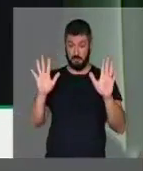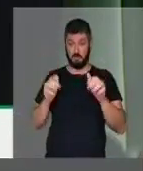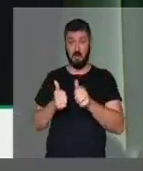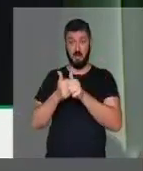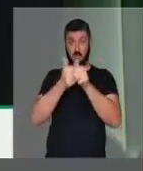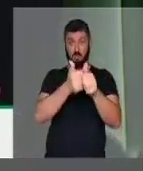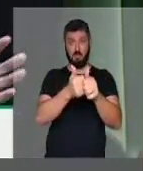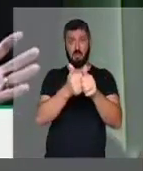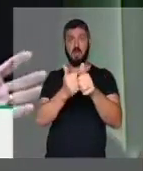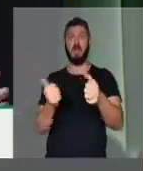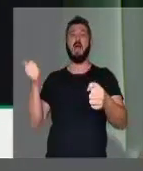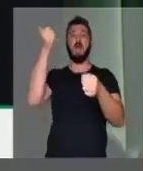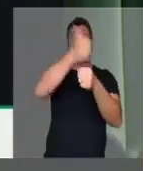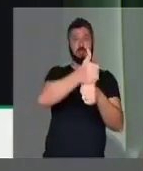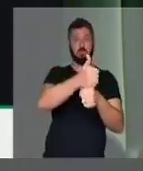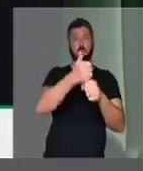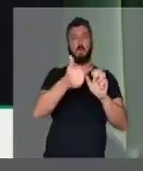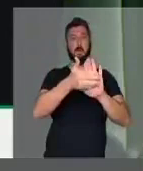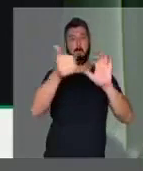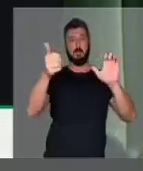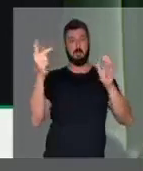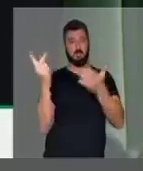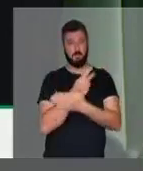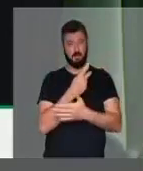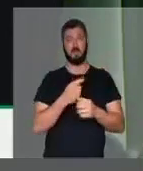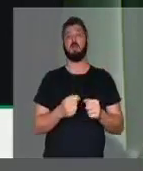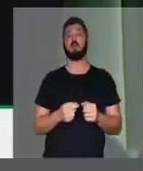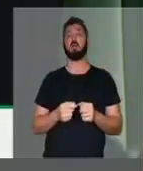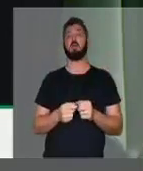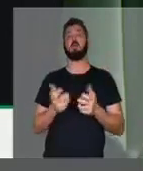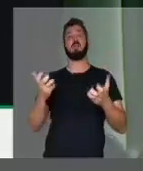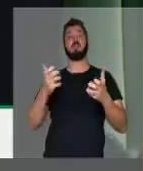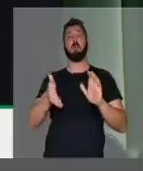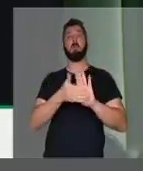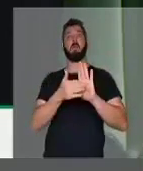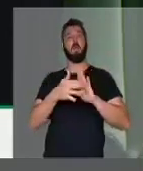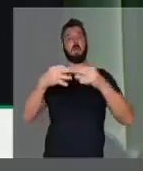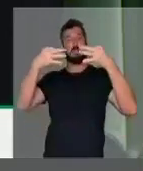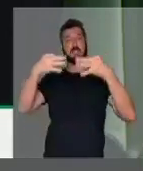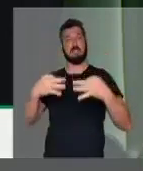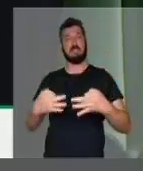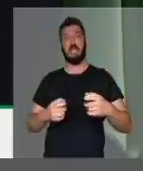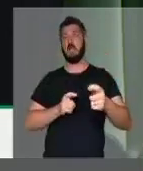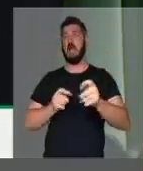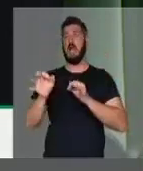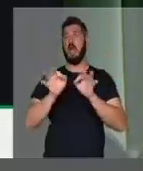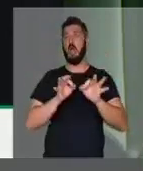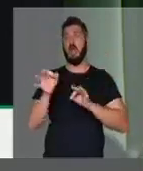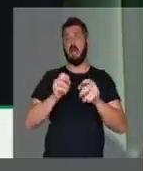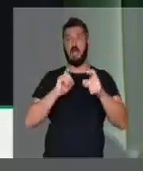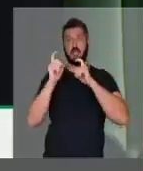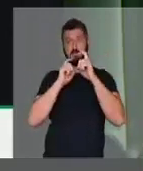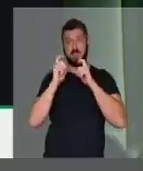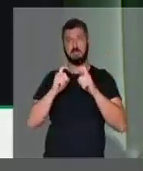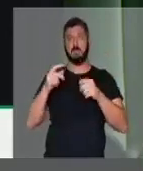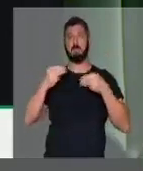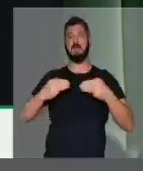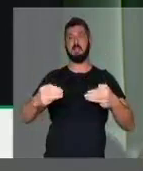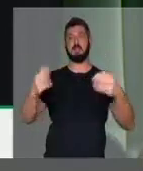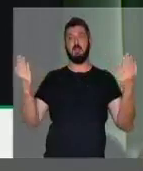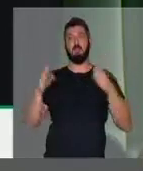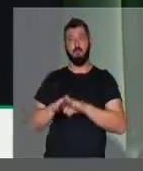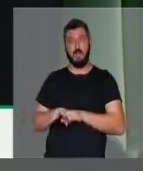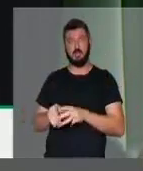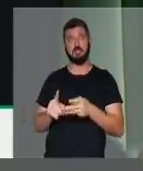e assumiu depois do impeachment e veio com a proposta de austeridade, veio com a proposta de cortar ministérios,